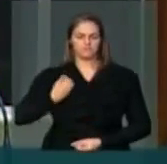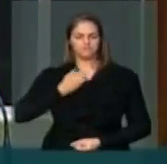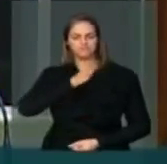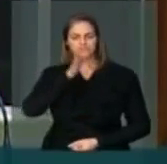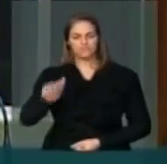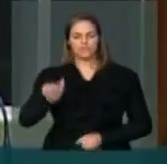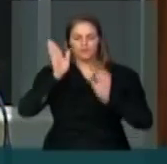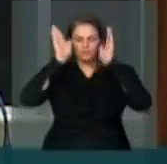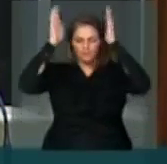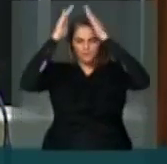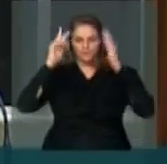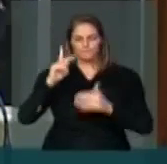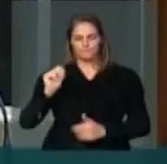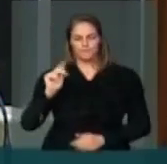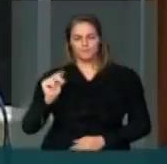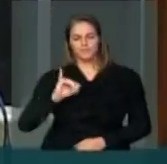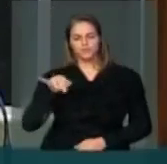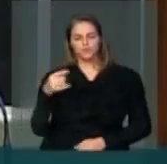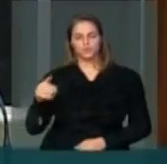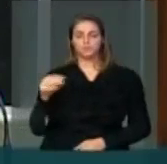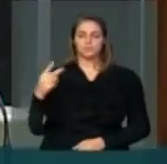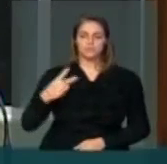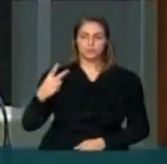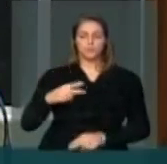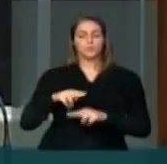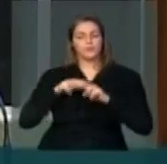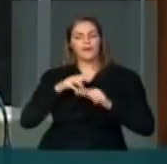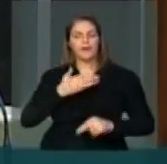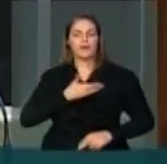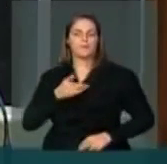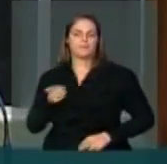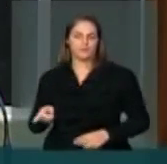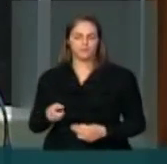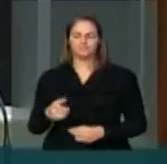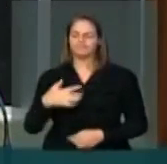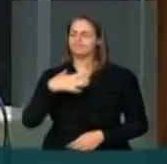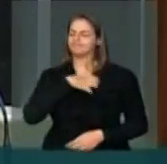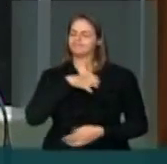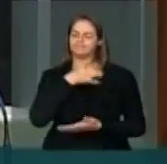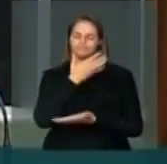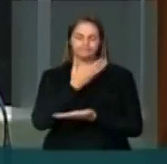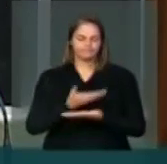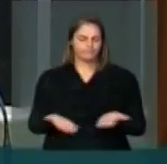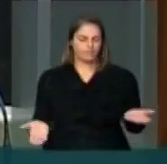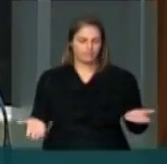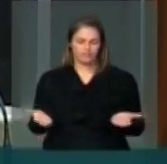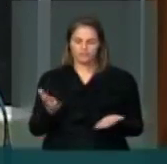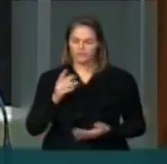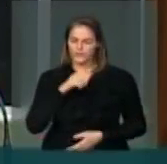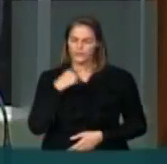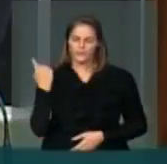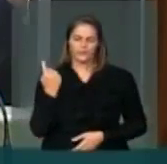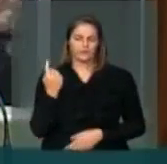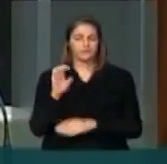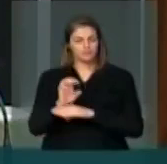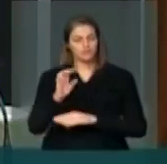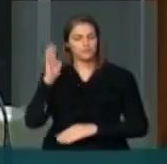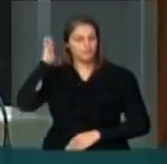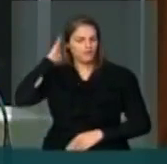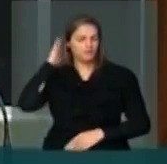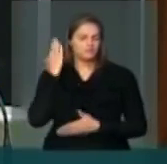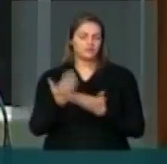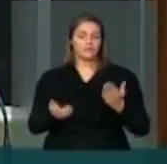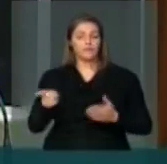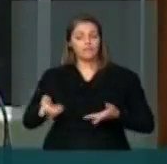exatamente por conta dessa amizade. Então, foi uma grande perda para mim, para o Estado do Pará, este que foi nascido em